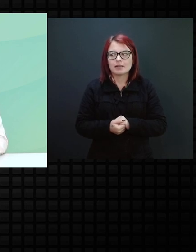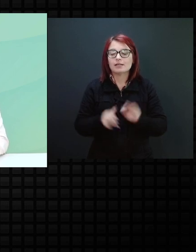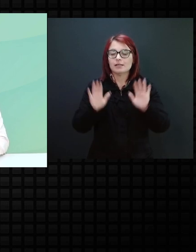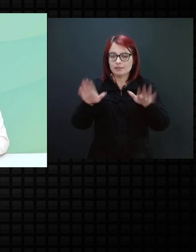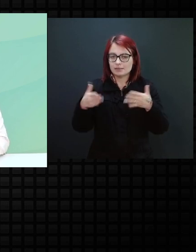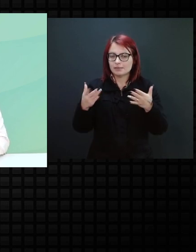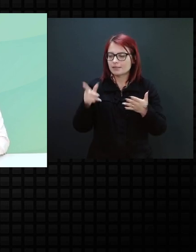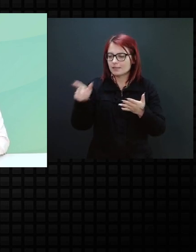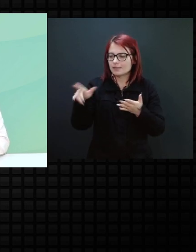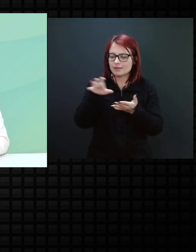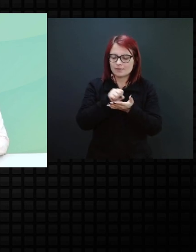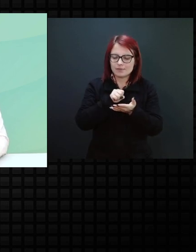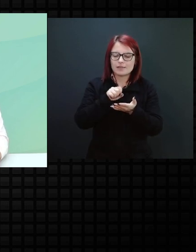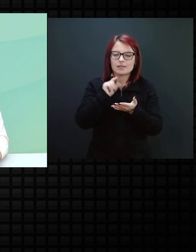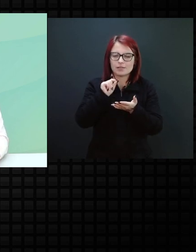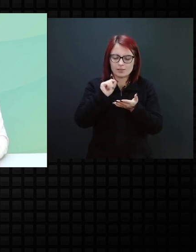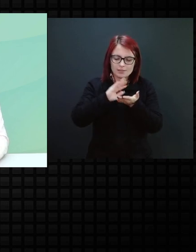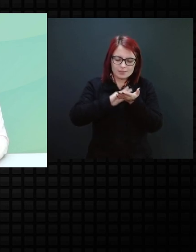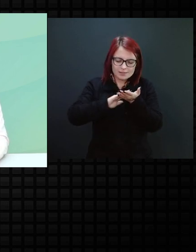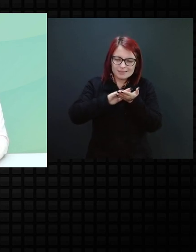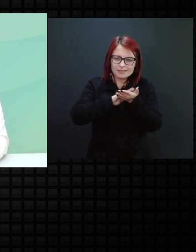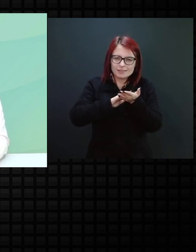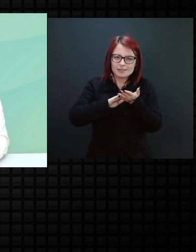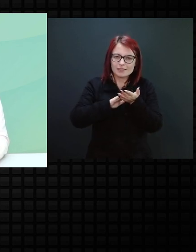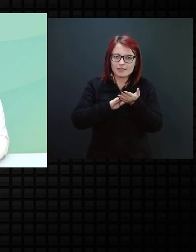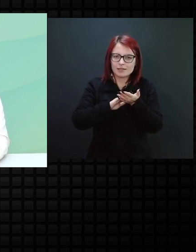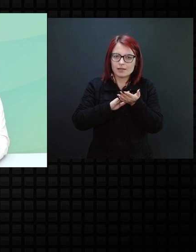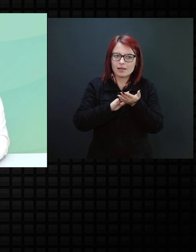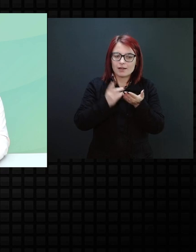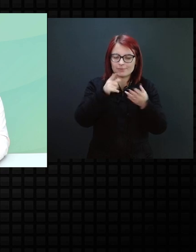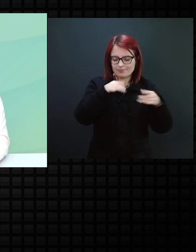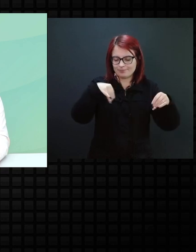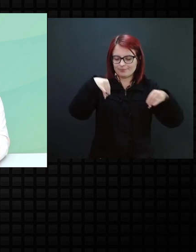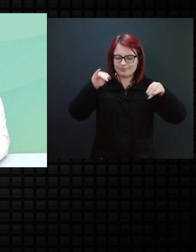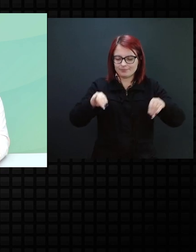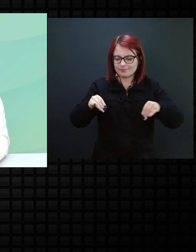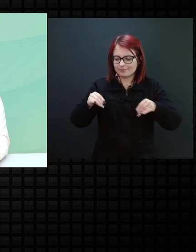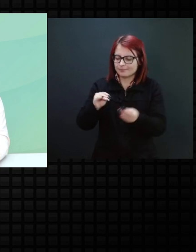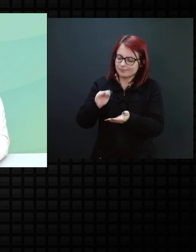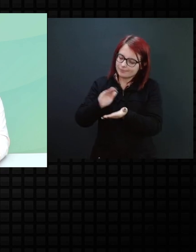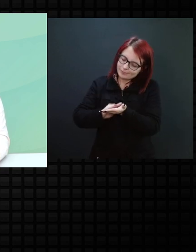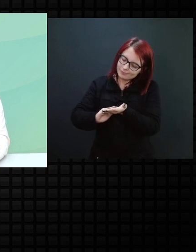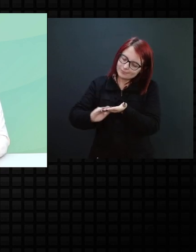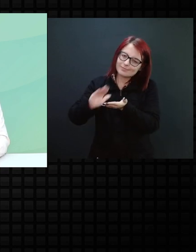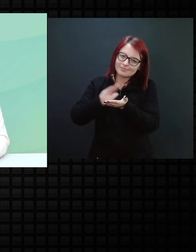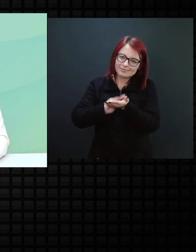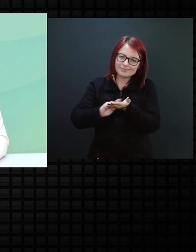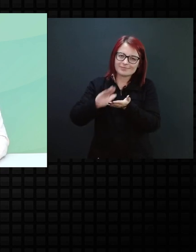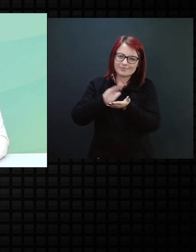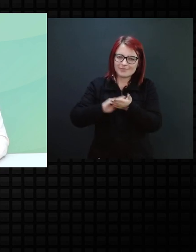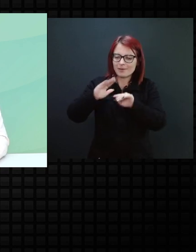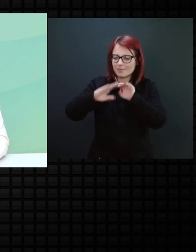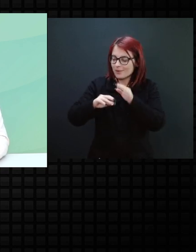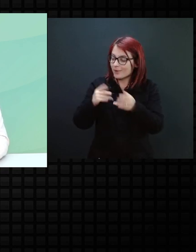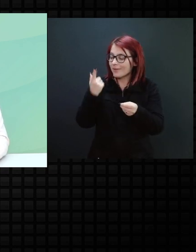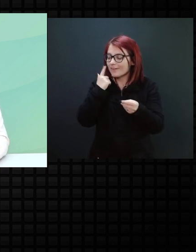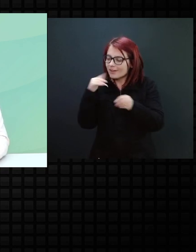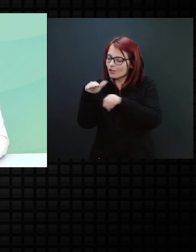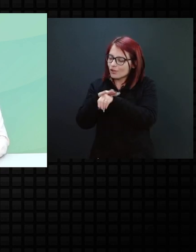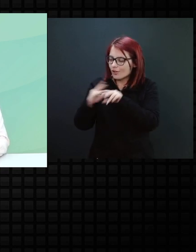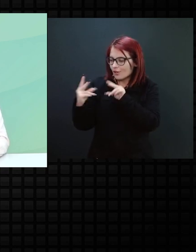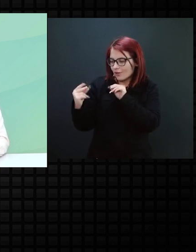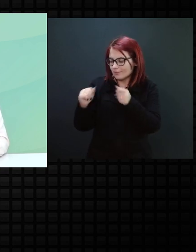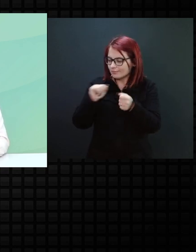atoalhadinho, vários, então antes de alimentá-lo, ela sempre passava a mãozinha dele, ia conversando, então,